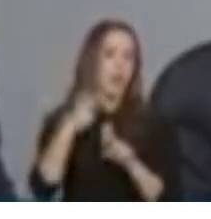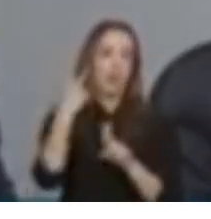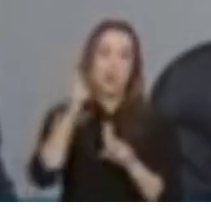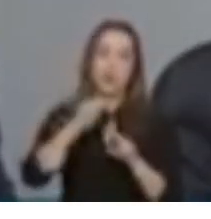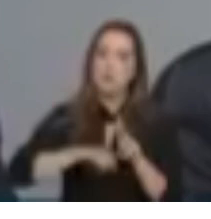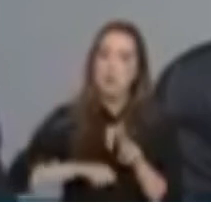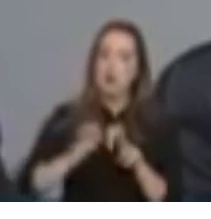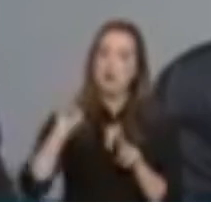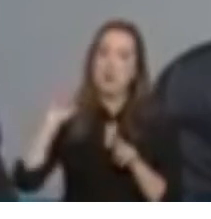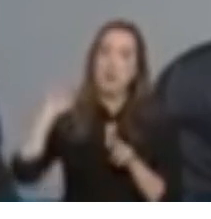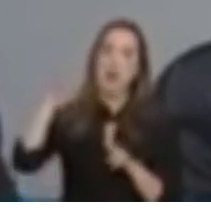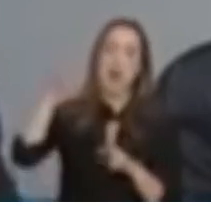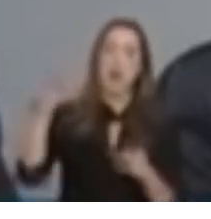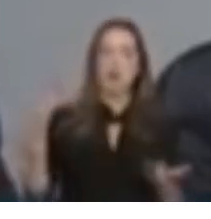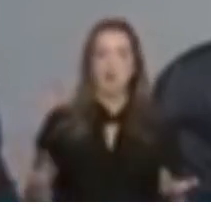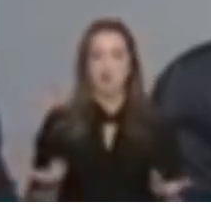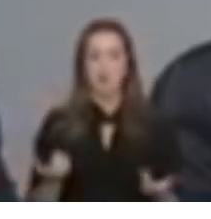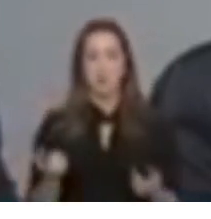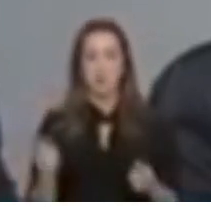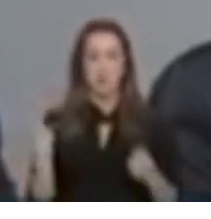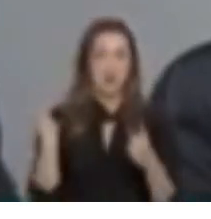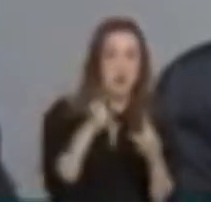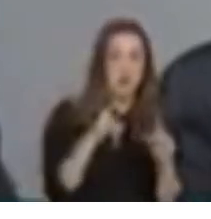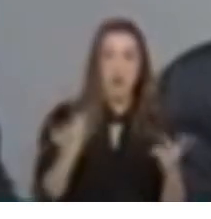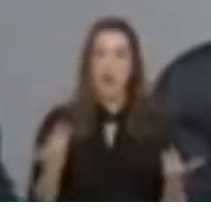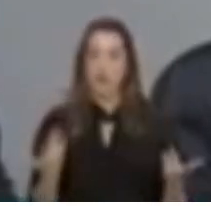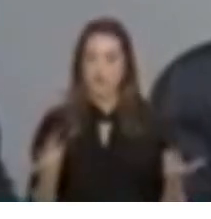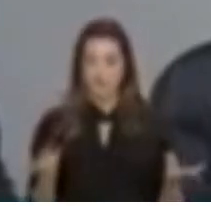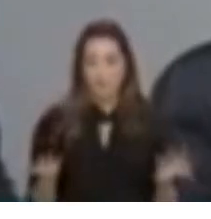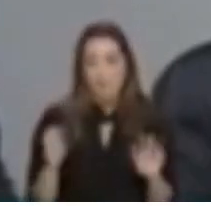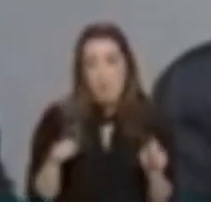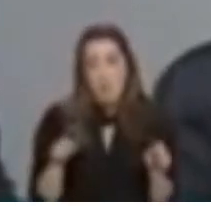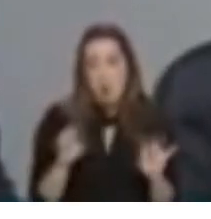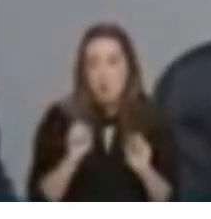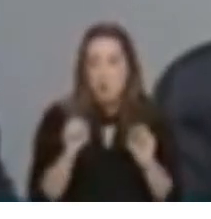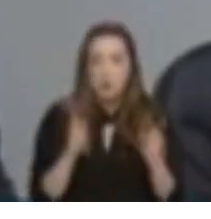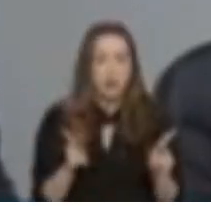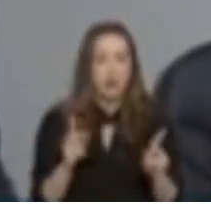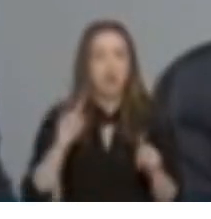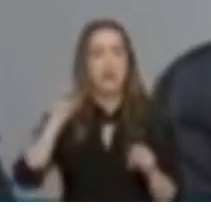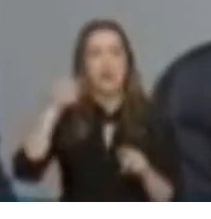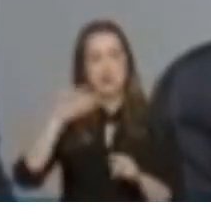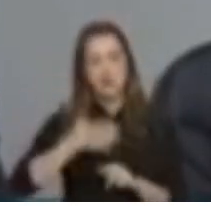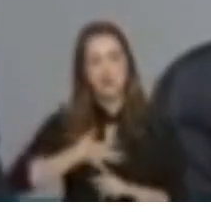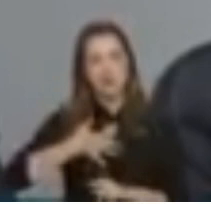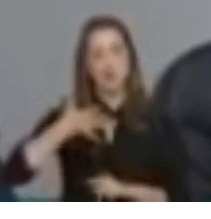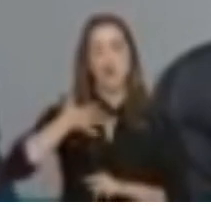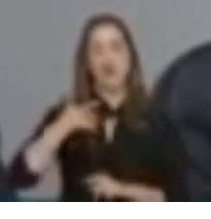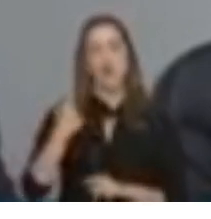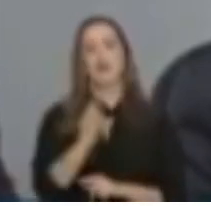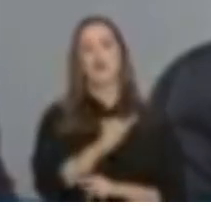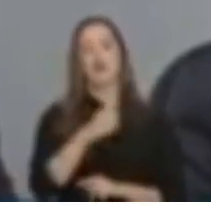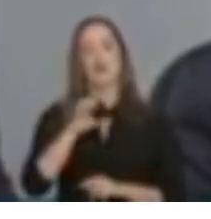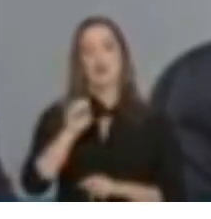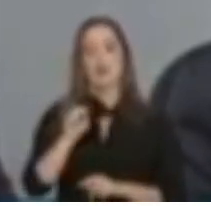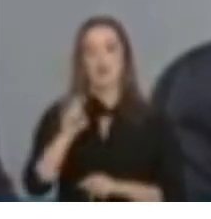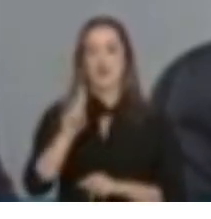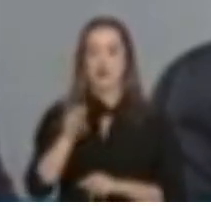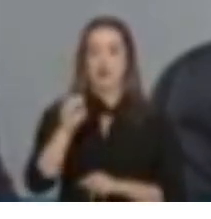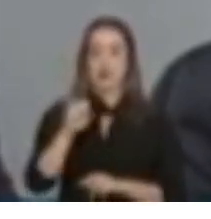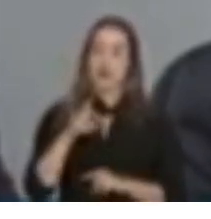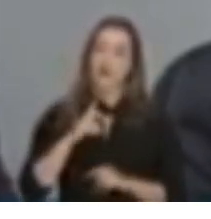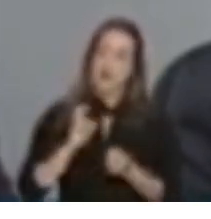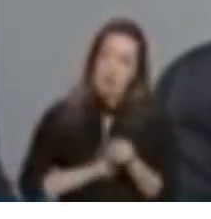vamos deixar ninguém para trás, nós vamos trabalhar muito duro. Talvez no final a gente saia muito orgulhoso do nosso SUS. Nós vamos ter